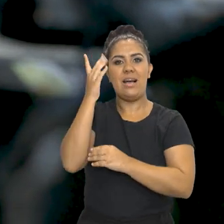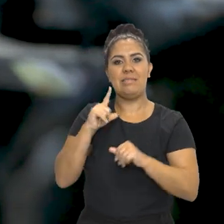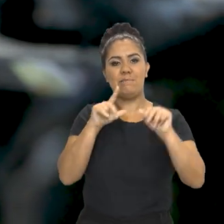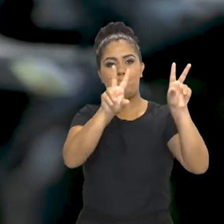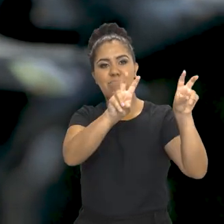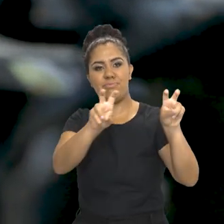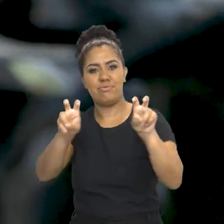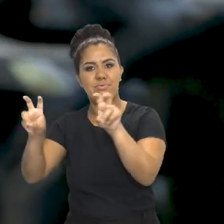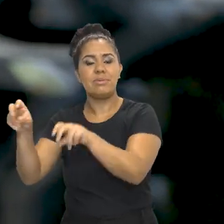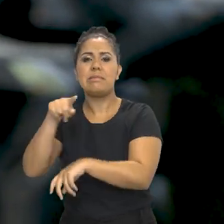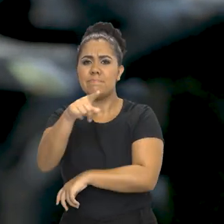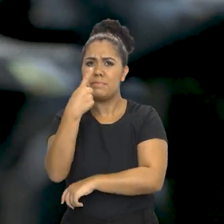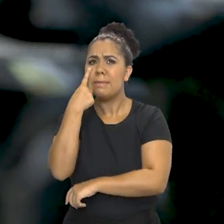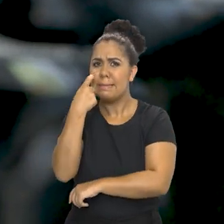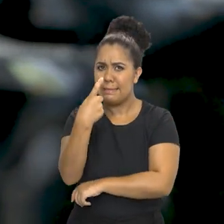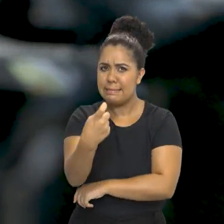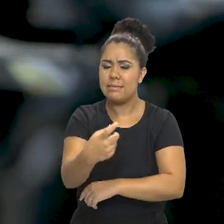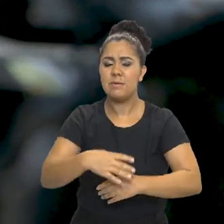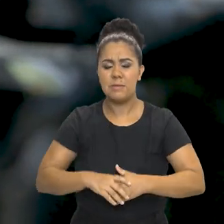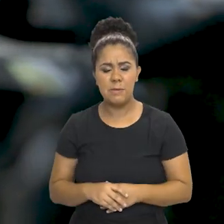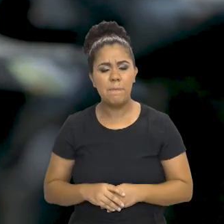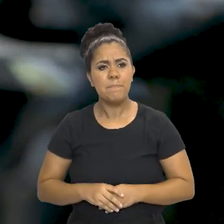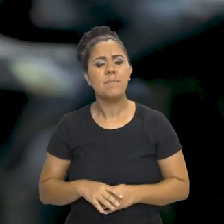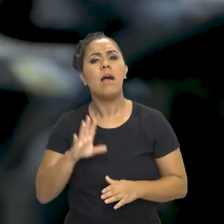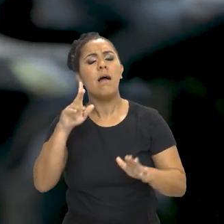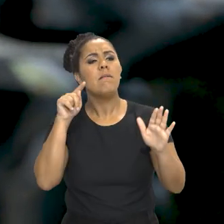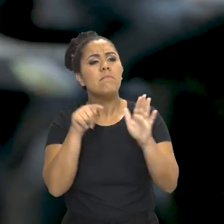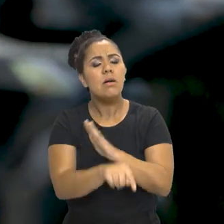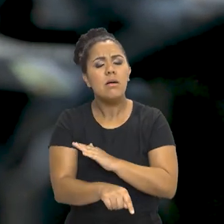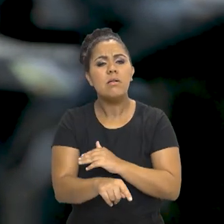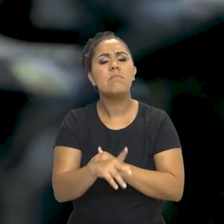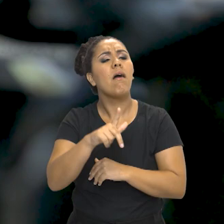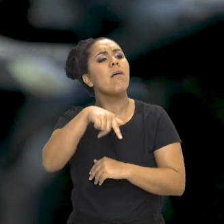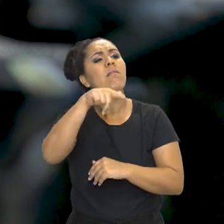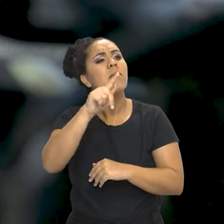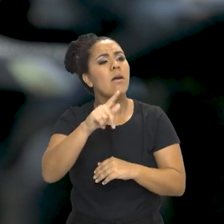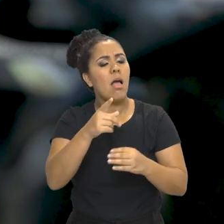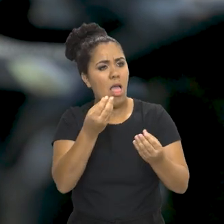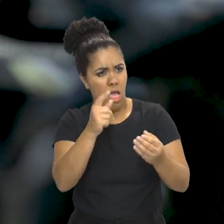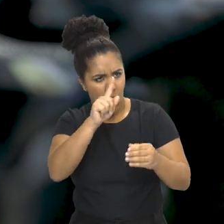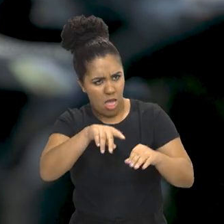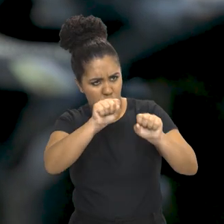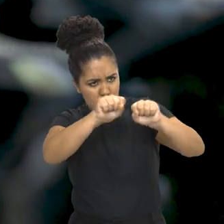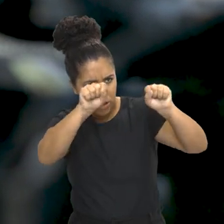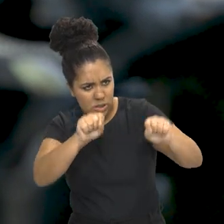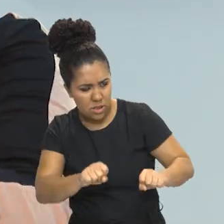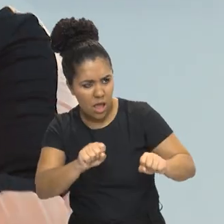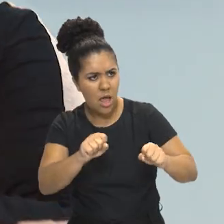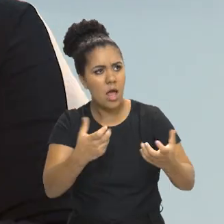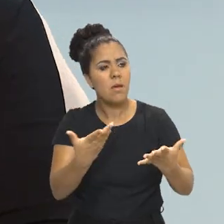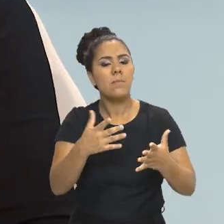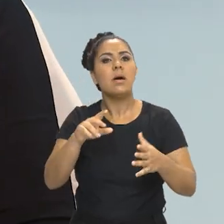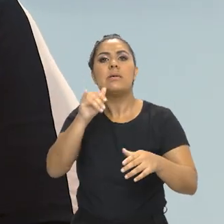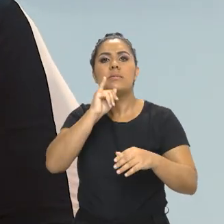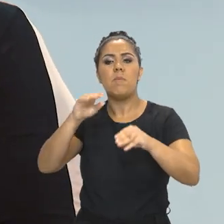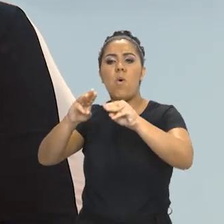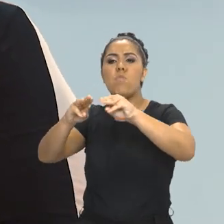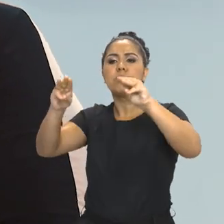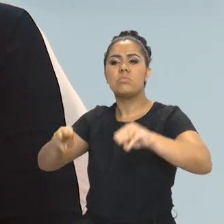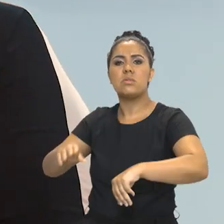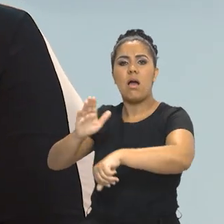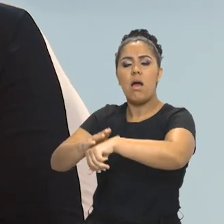por tema, né, é interessantíssimo reunir isso. E quem é que é um sistema responsável, os museus que se